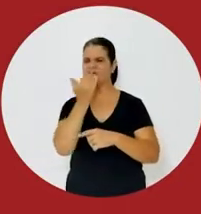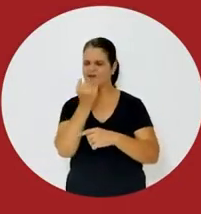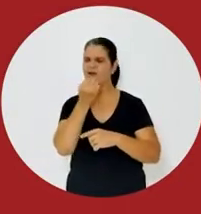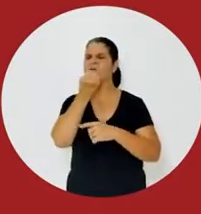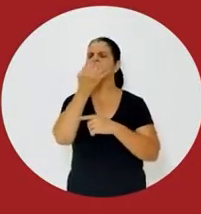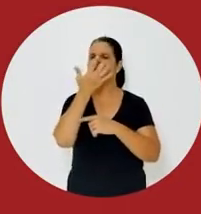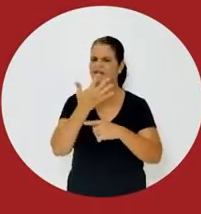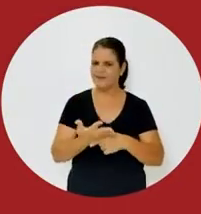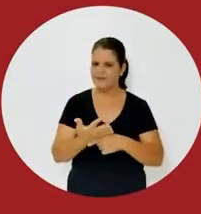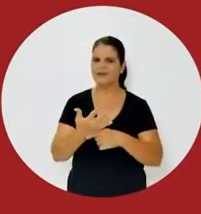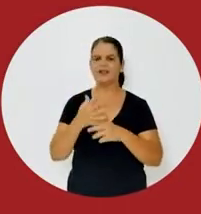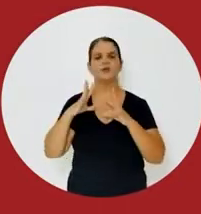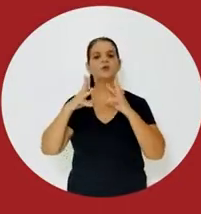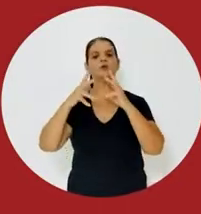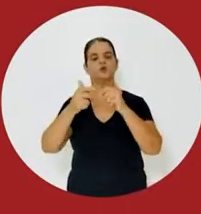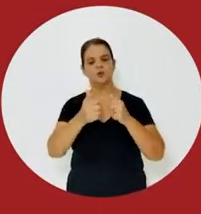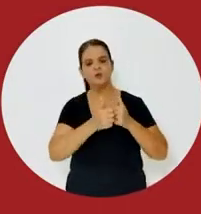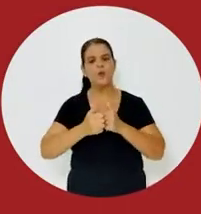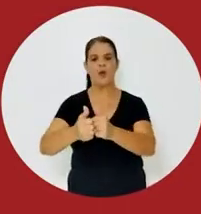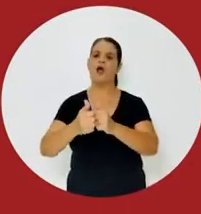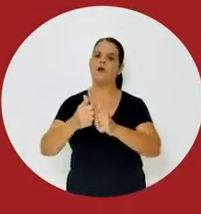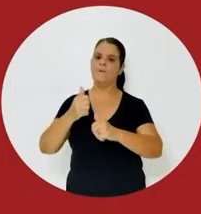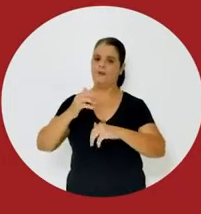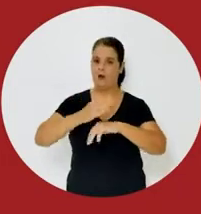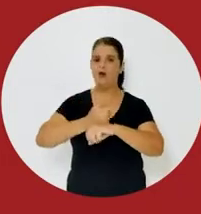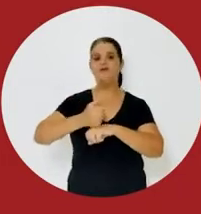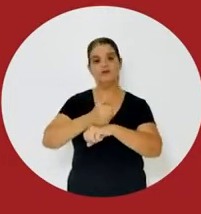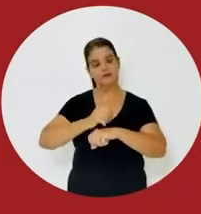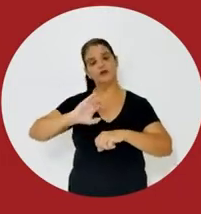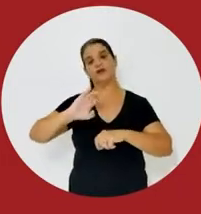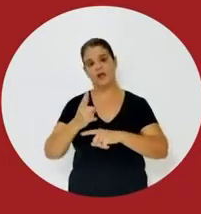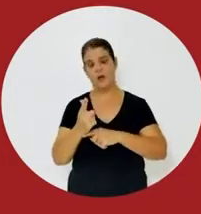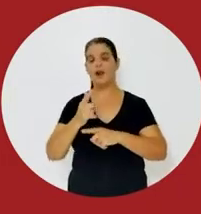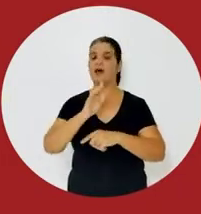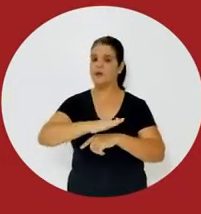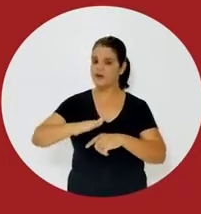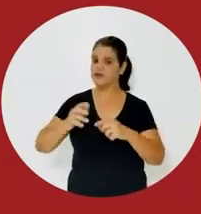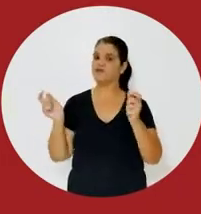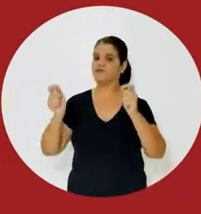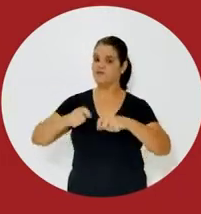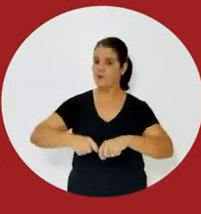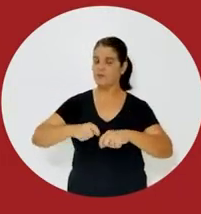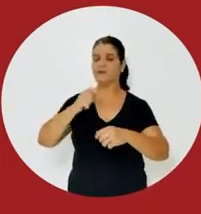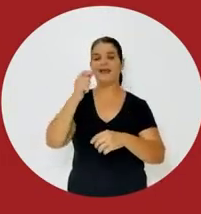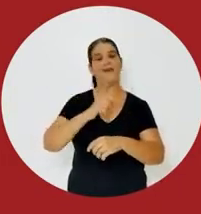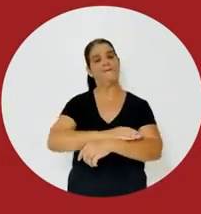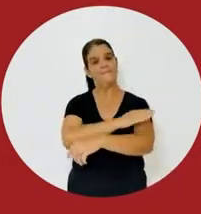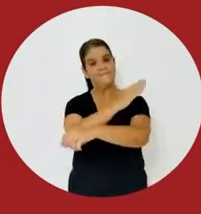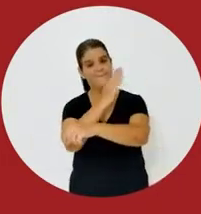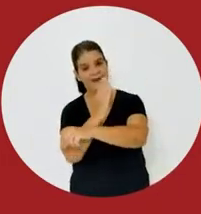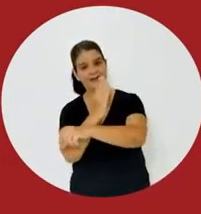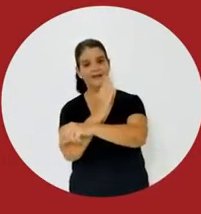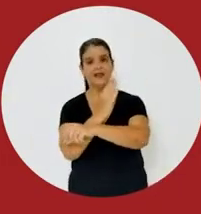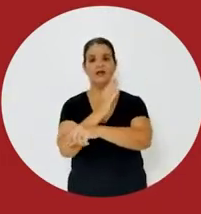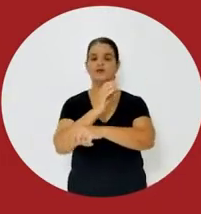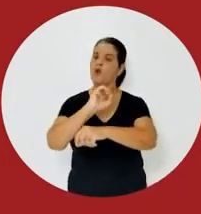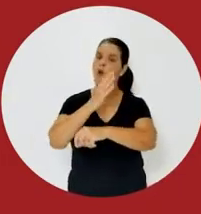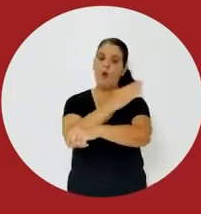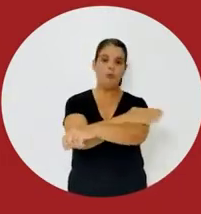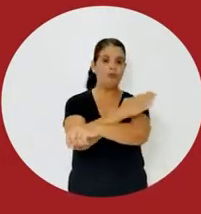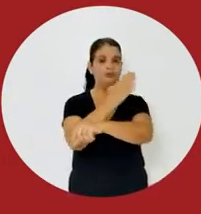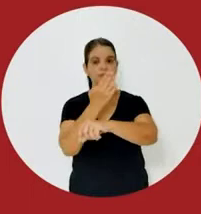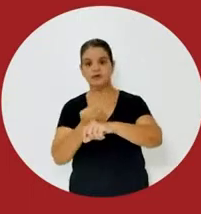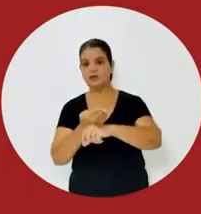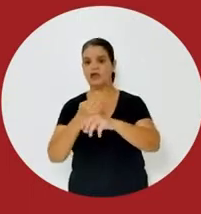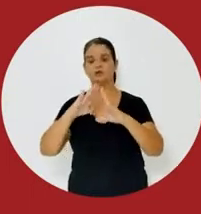direitinho, tudo com acompanhamento profissional, claro. As crianças vão poder ficar metade do dia ou até o dia todo na